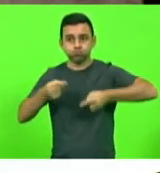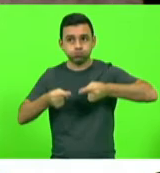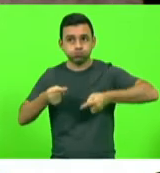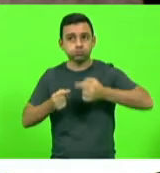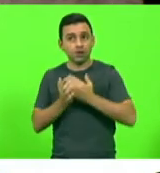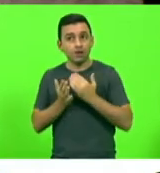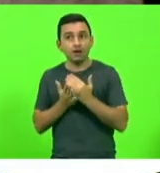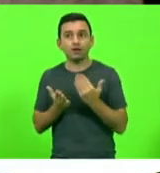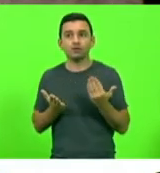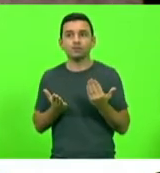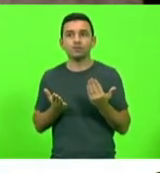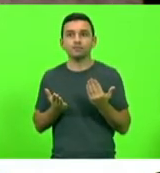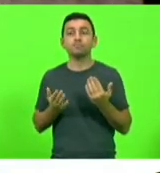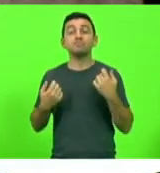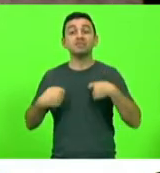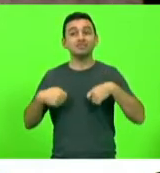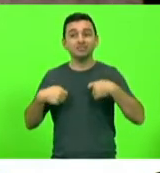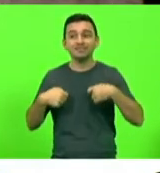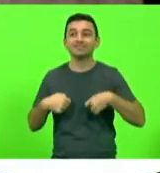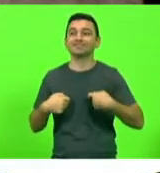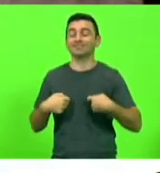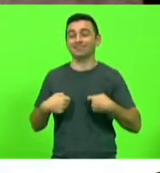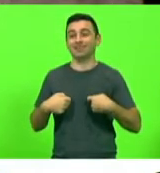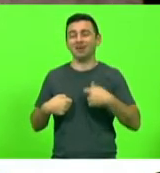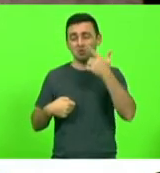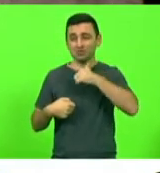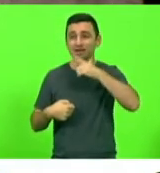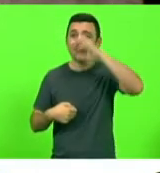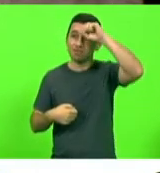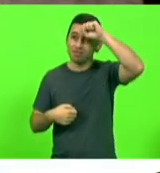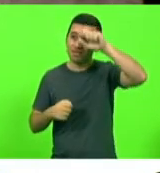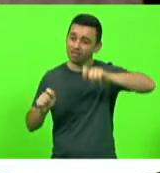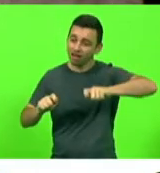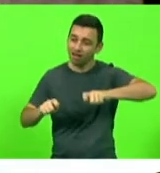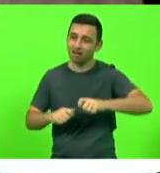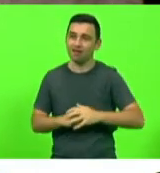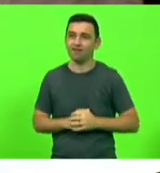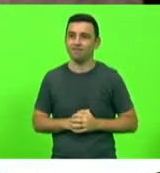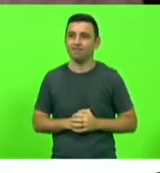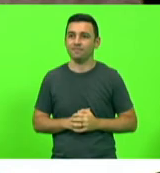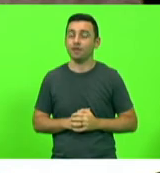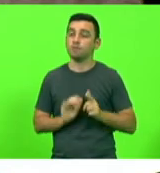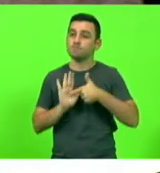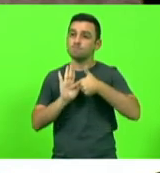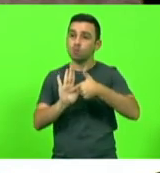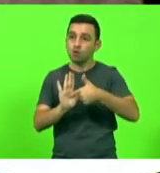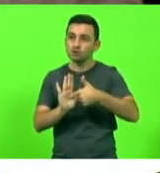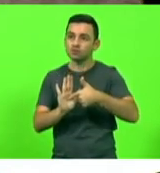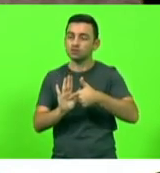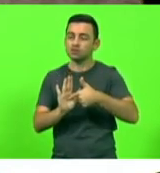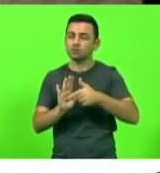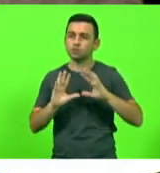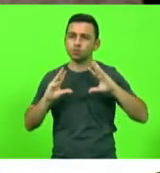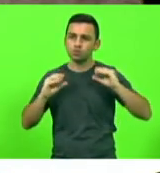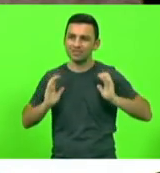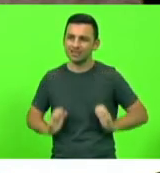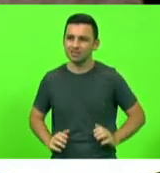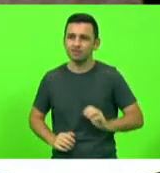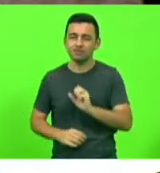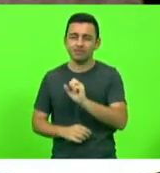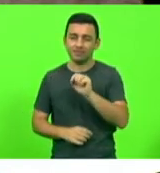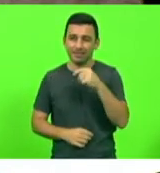seria didático, seria didático, mostraríamos que o cidadão de Florianópolis merece respeito,